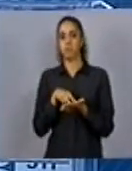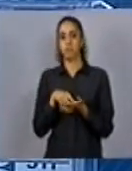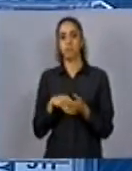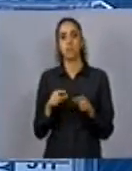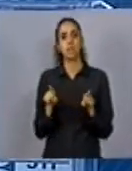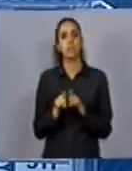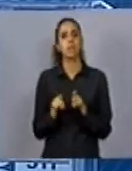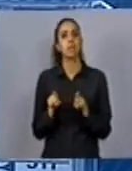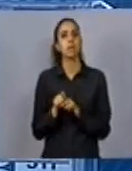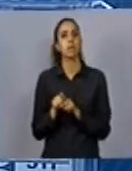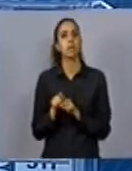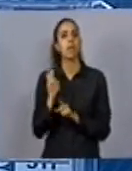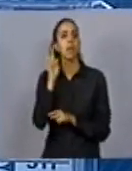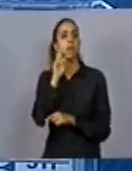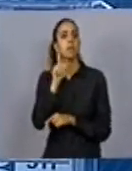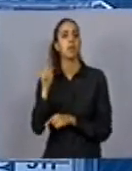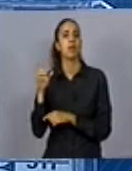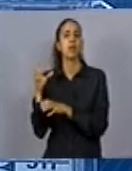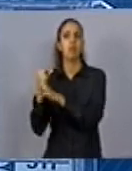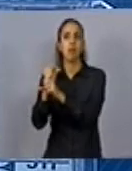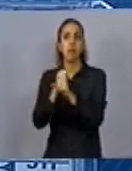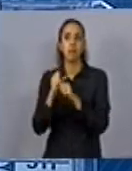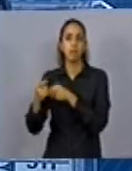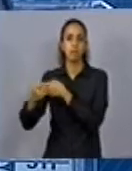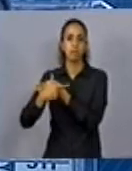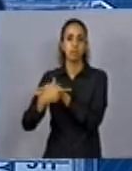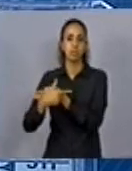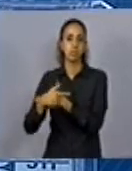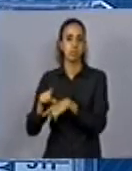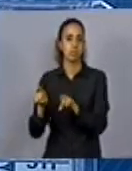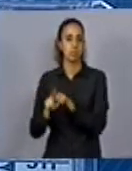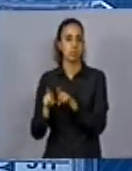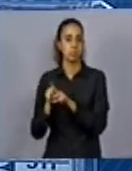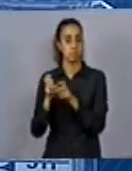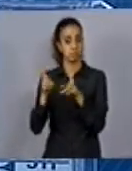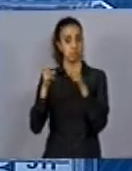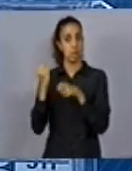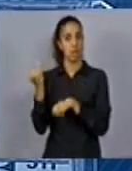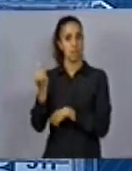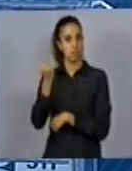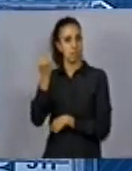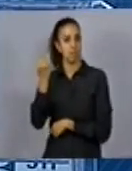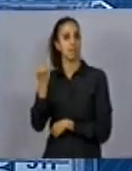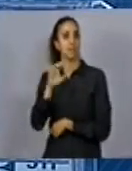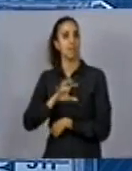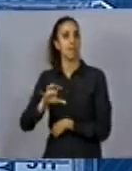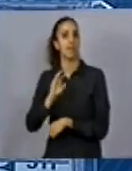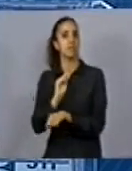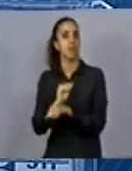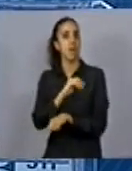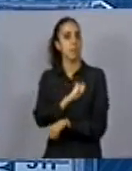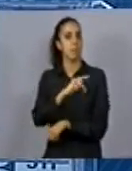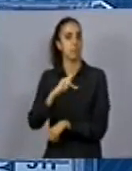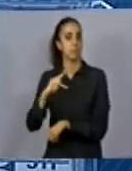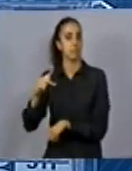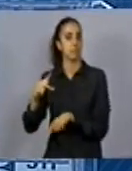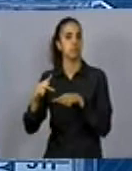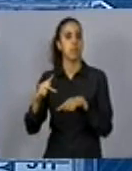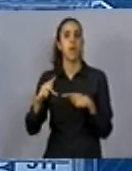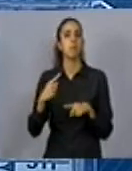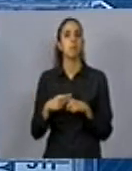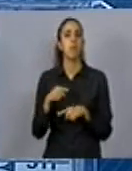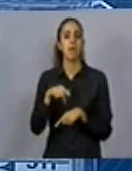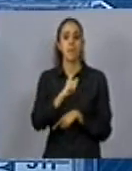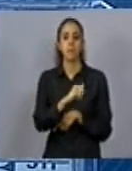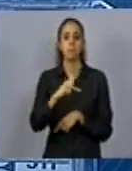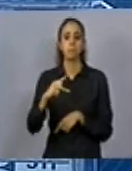conjunto de funções. Então, reconhecida a importância da área de preservação permanente, por que ela deveria ser